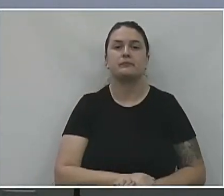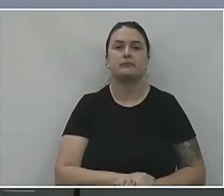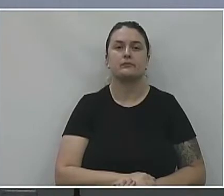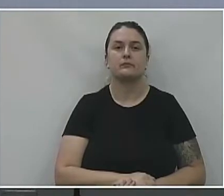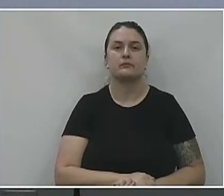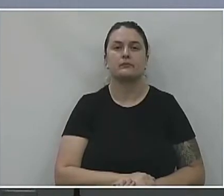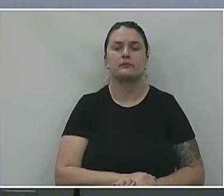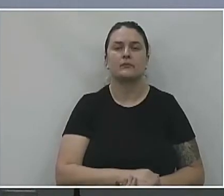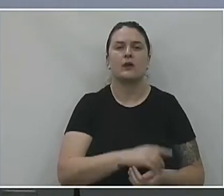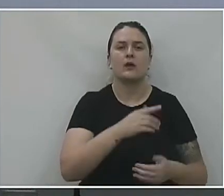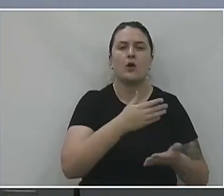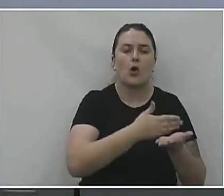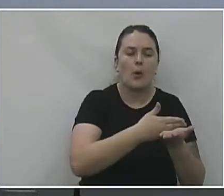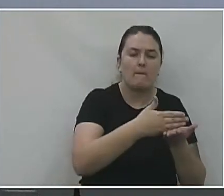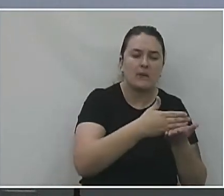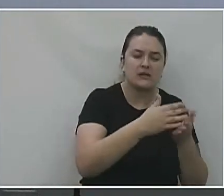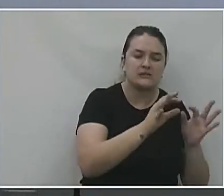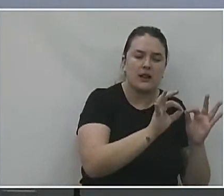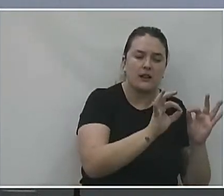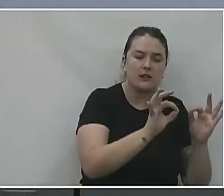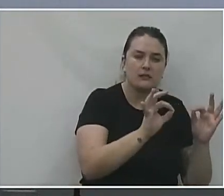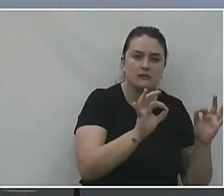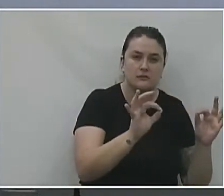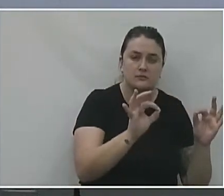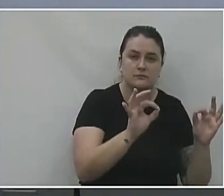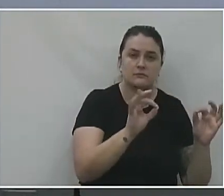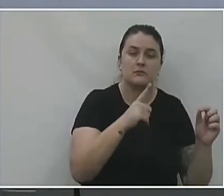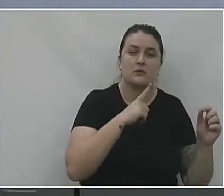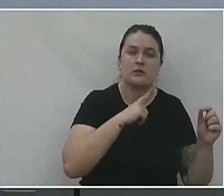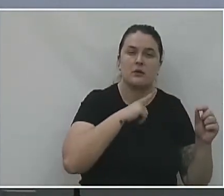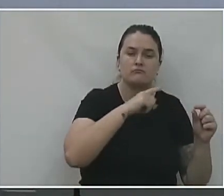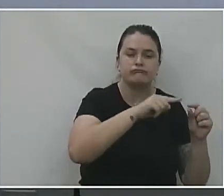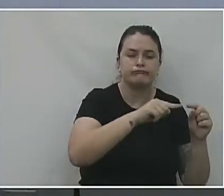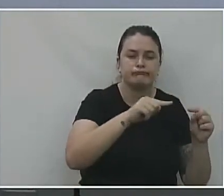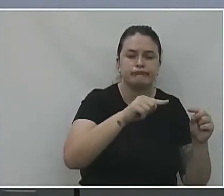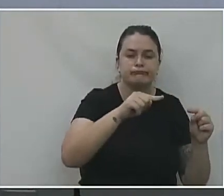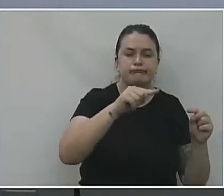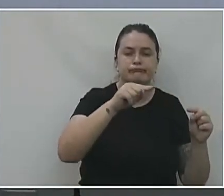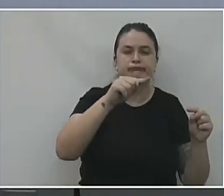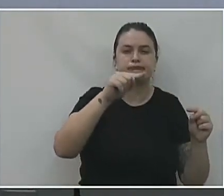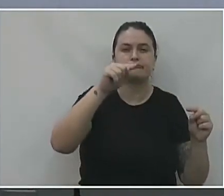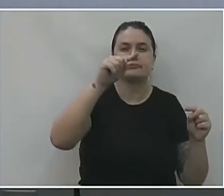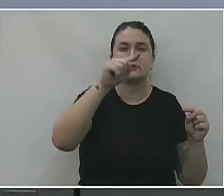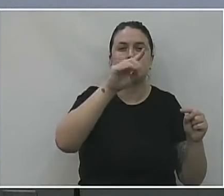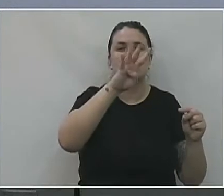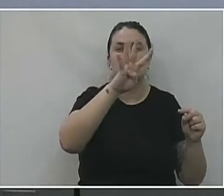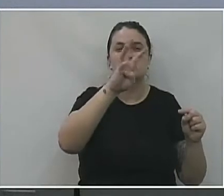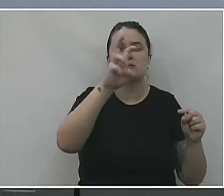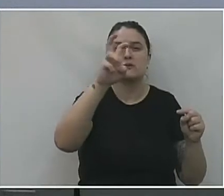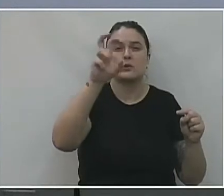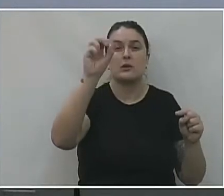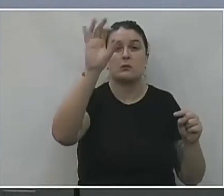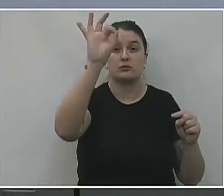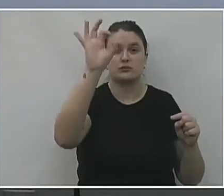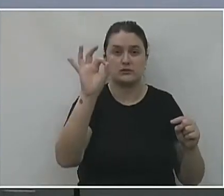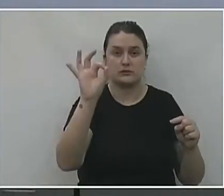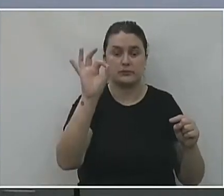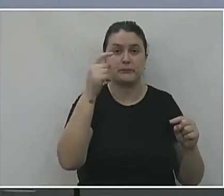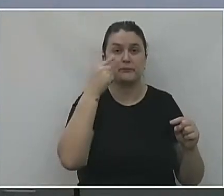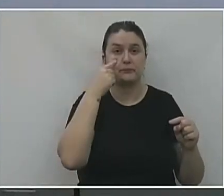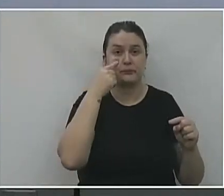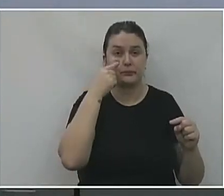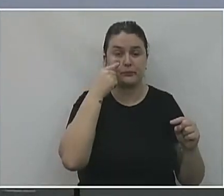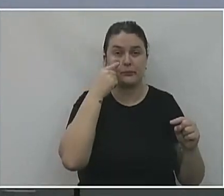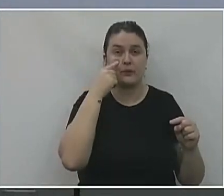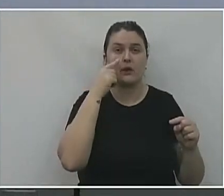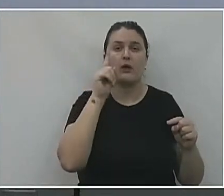vem bem baixa aqui, essa linha, e daí ela tem um aumento aqui de 450%. Esse aumento